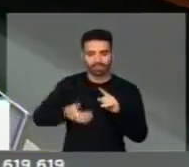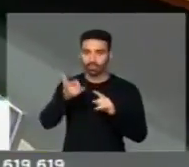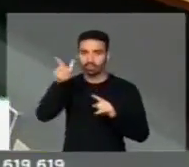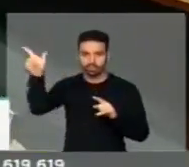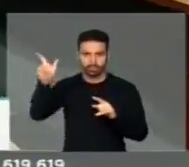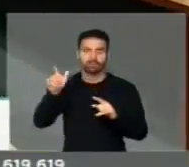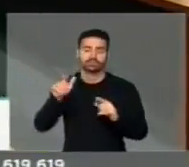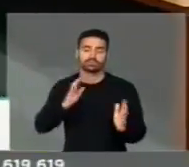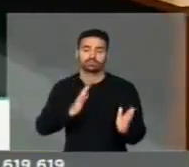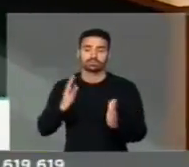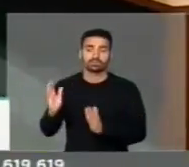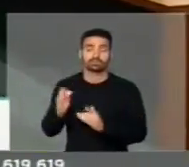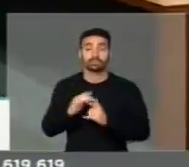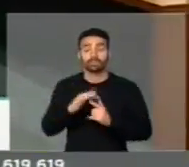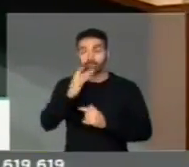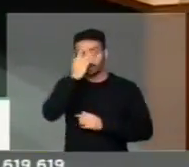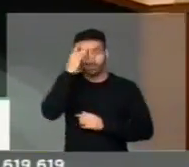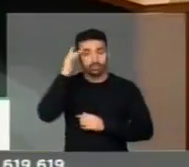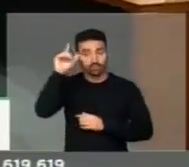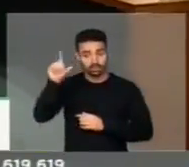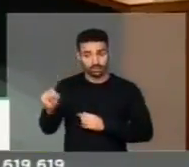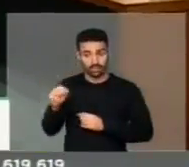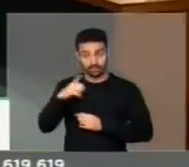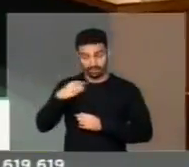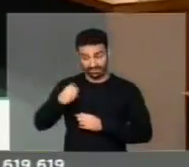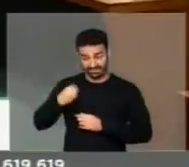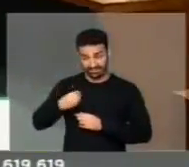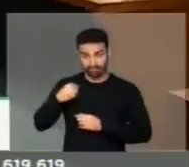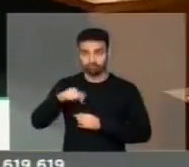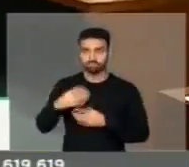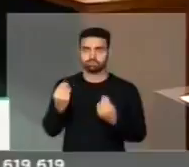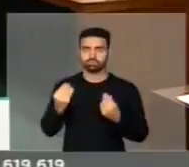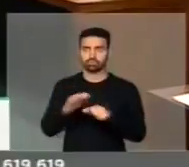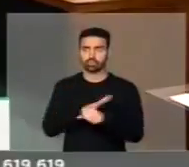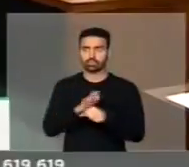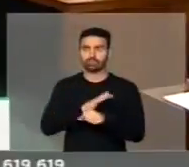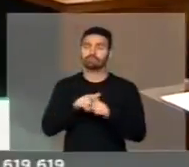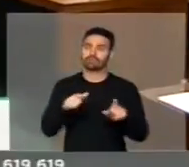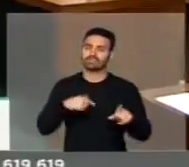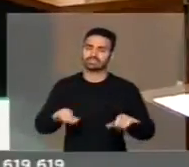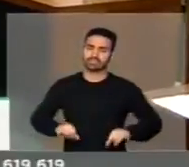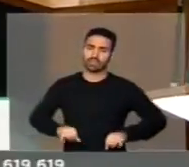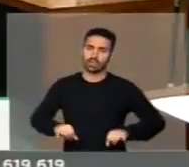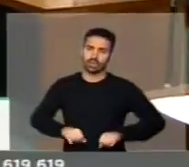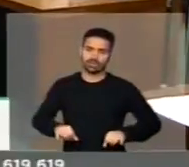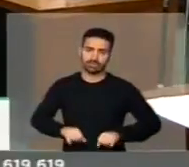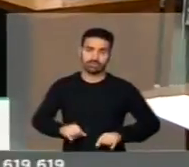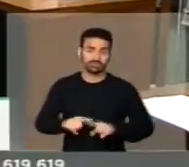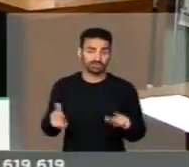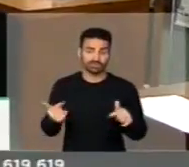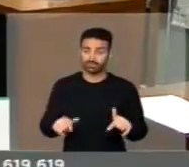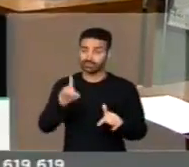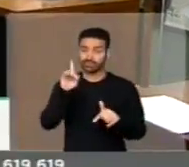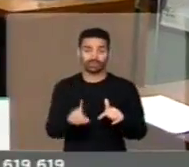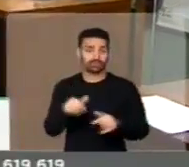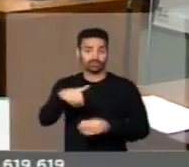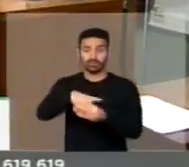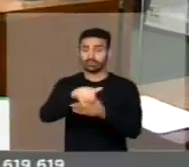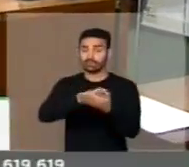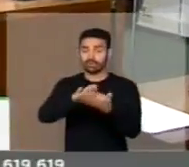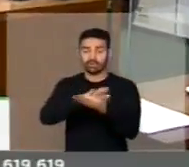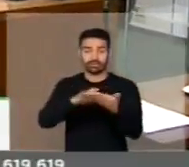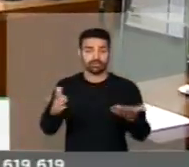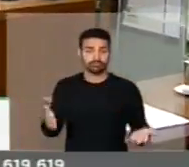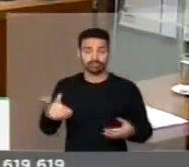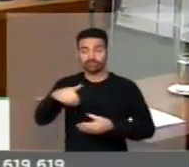antigo, onde o italiano, que tem uma presença maciça, que sofre bastante com isso, não tendo direito ao voto, questão